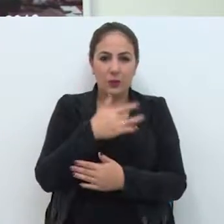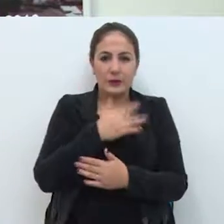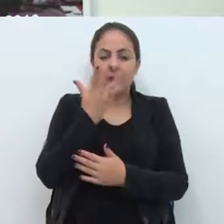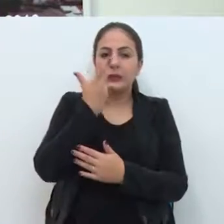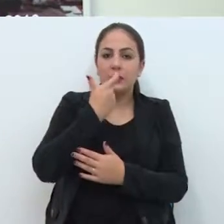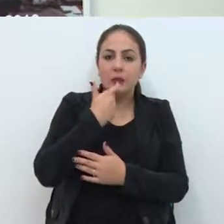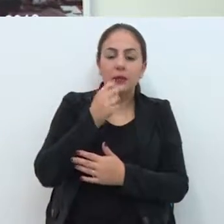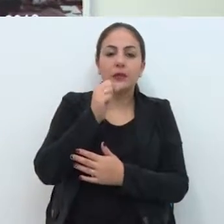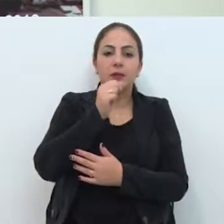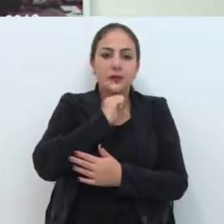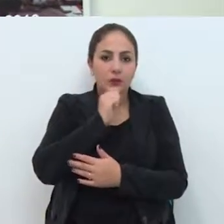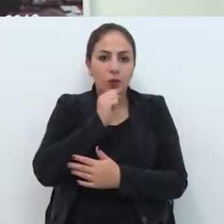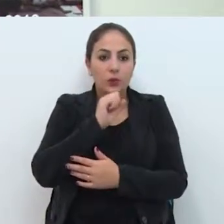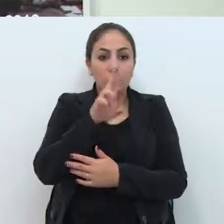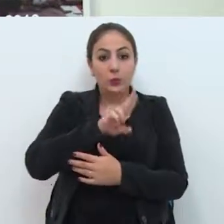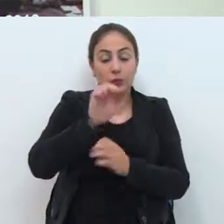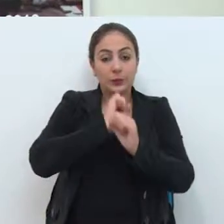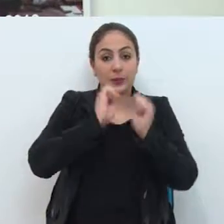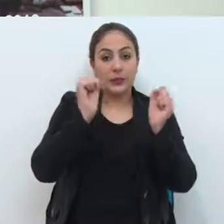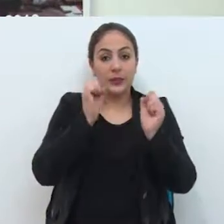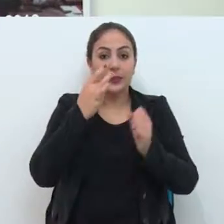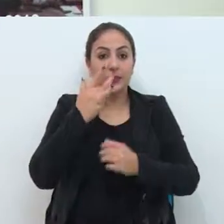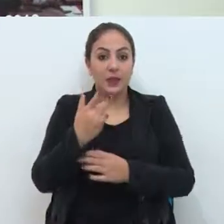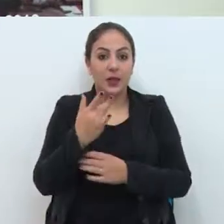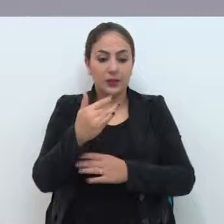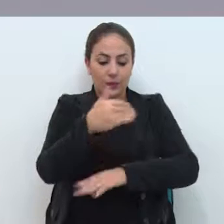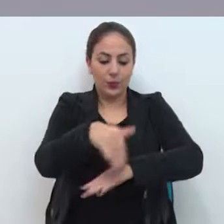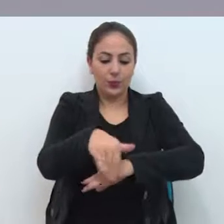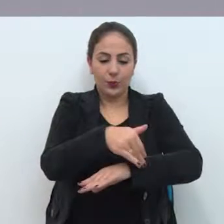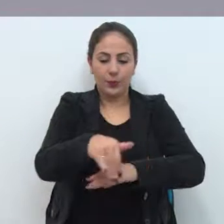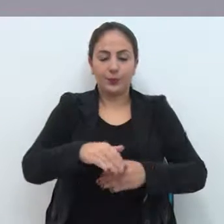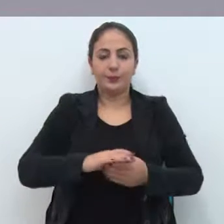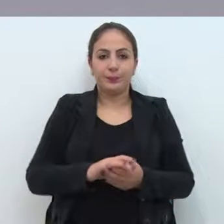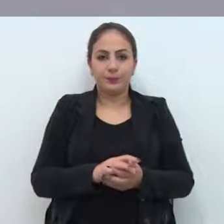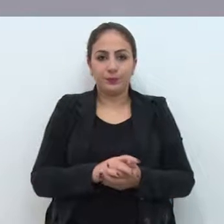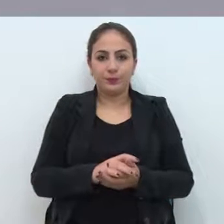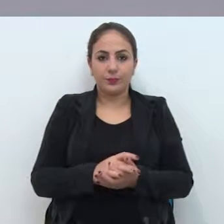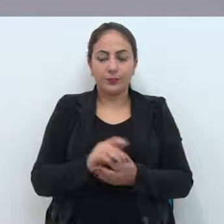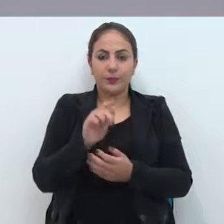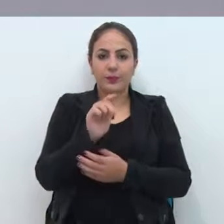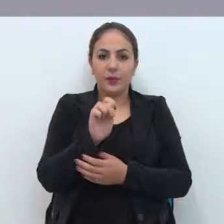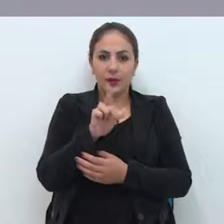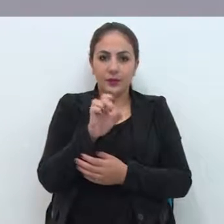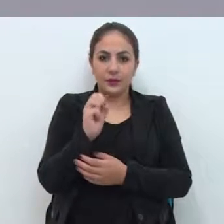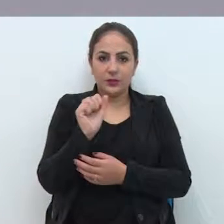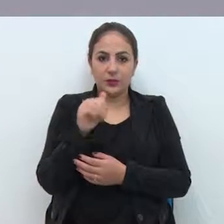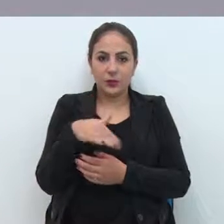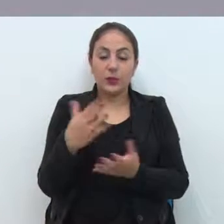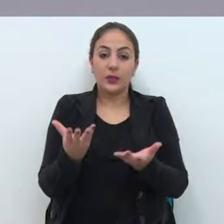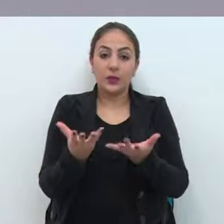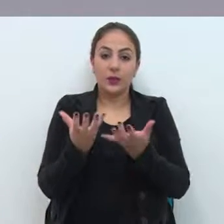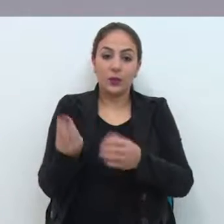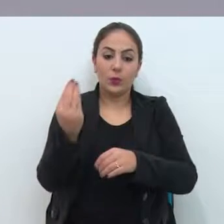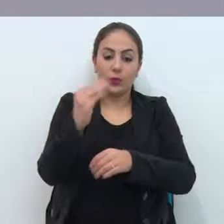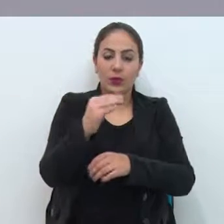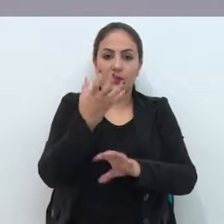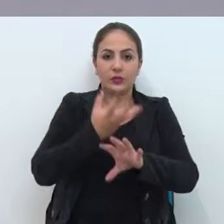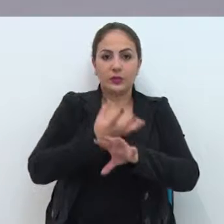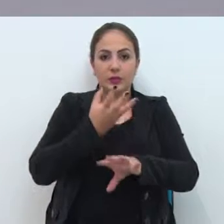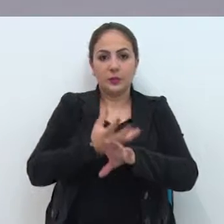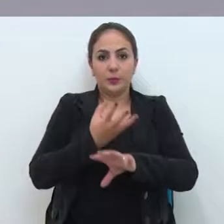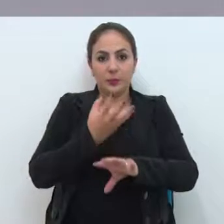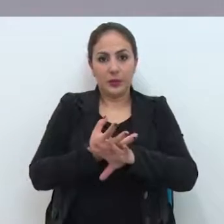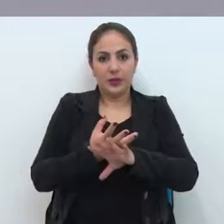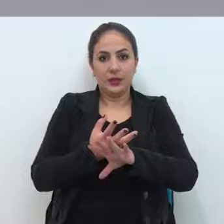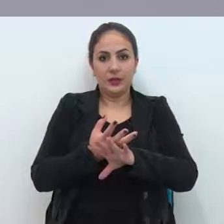usando diariamente pela parte da manhã e pela parte da tarde essa via. Leison Consalter quer incluir disciplina de educação física